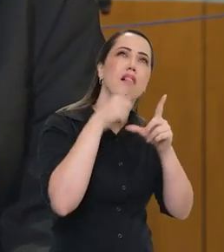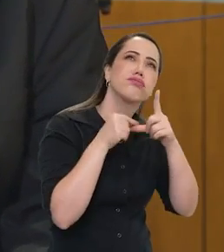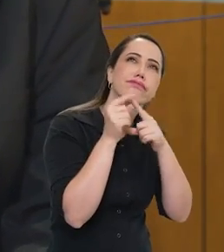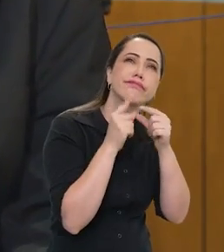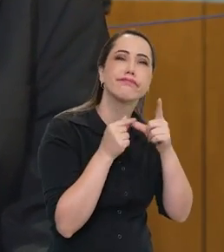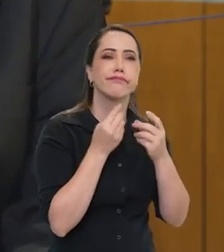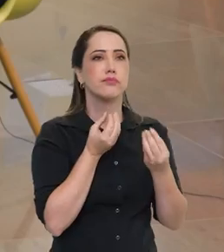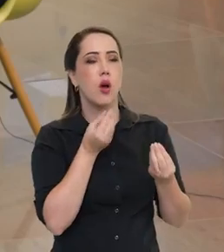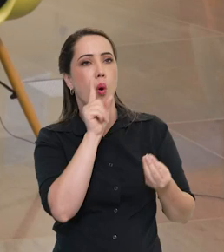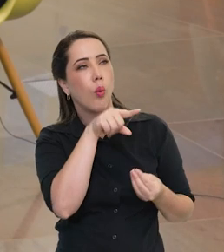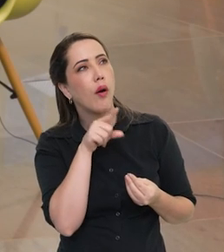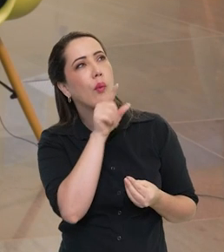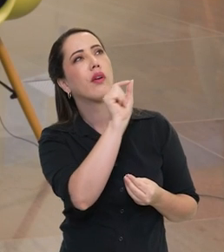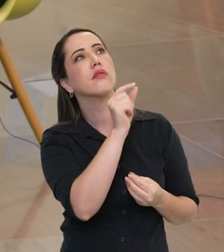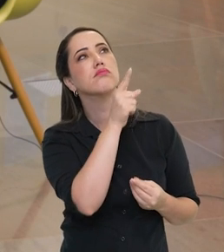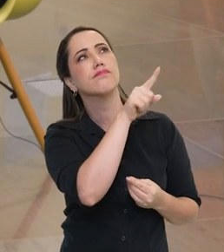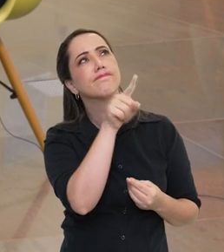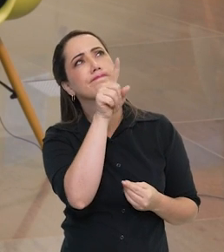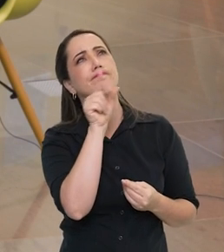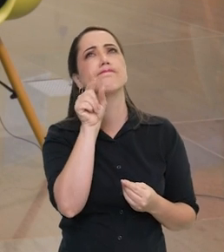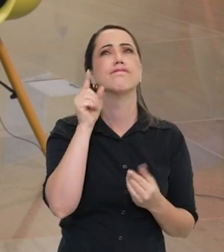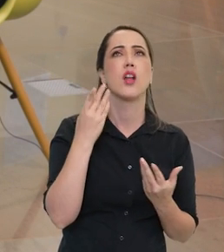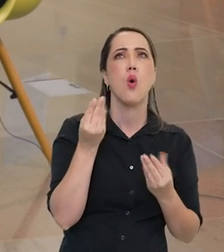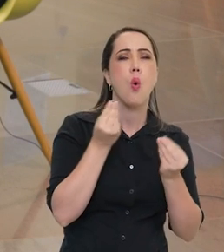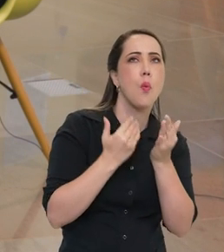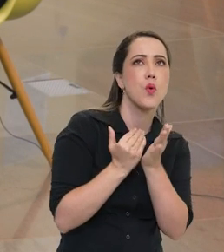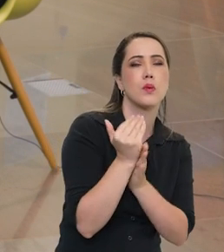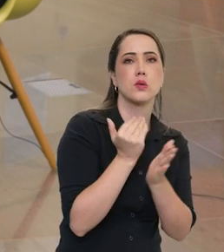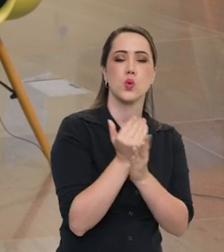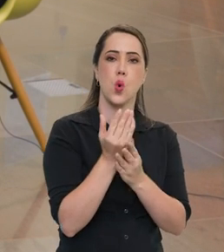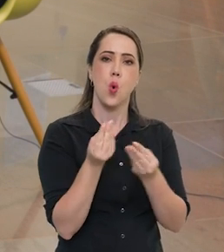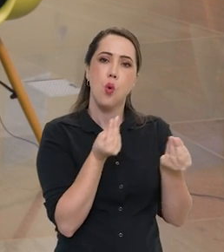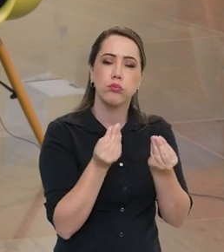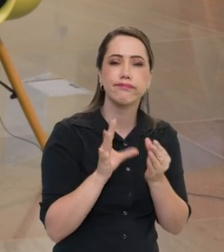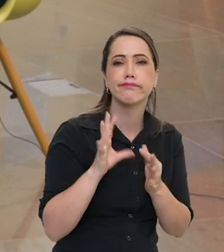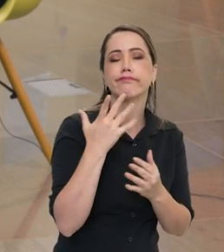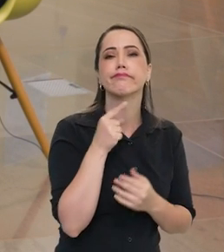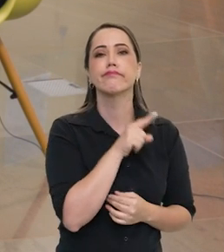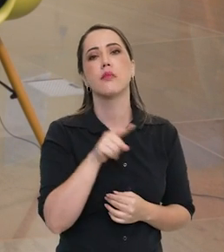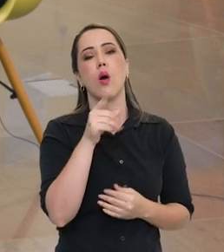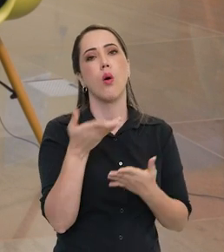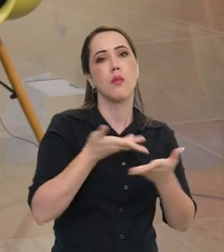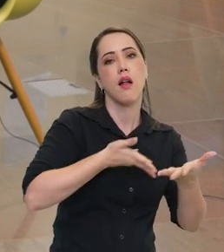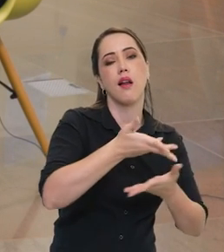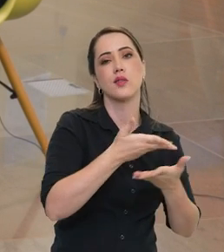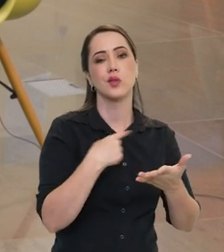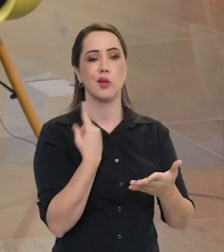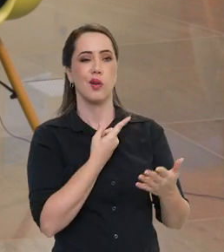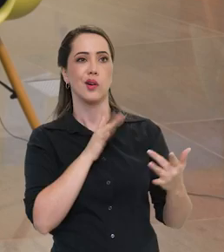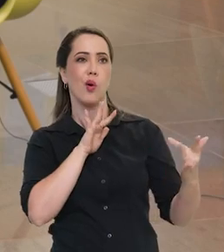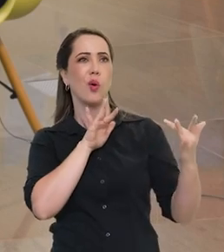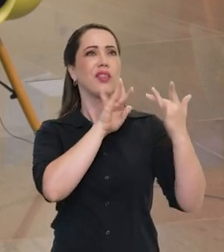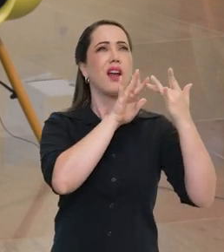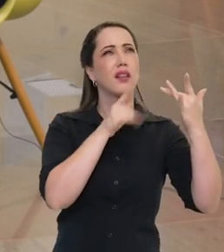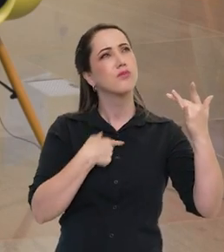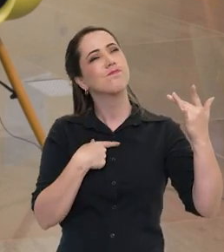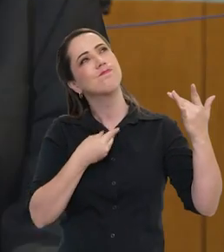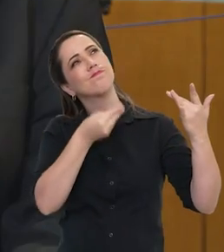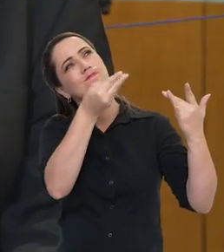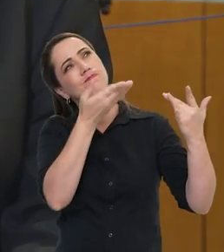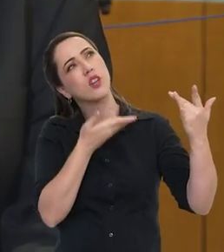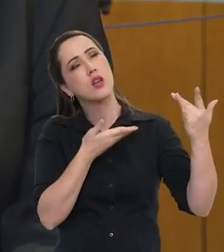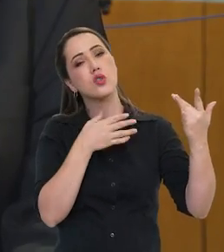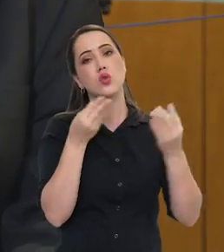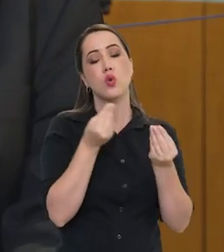as estrelas, o que é aquilo, de onde aquilo vem, como é que aquilo é formado, como é que aquilo se relaciona com aquilo que nós somos